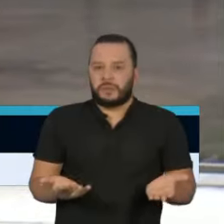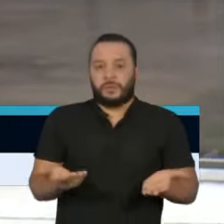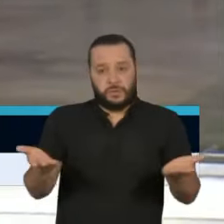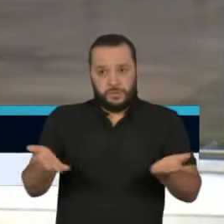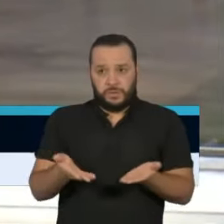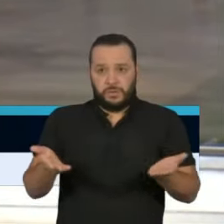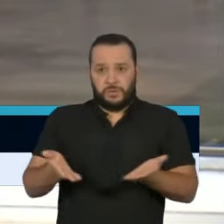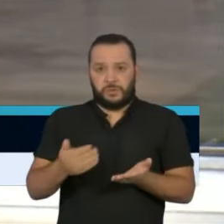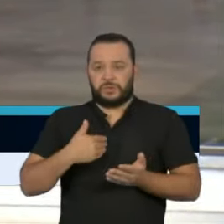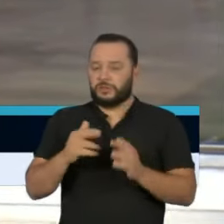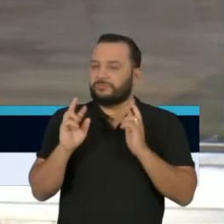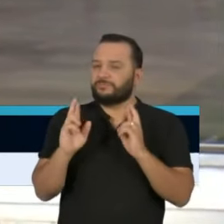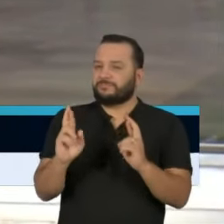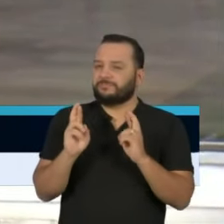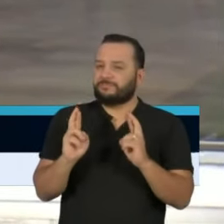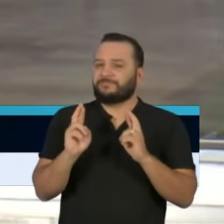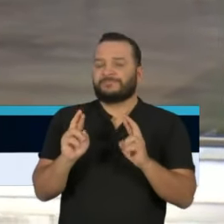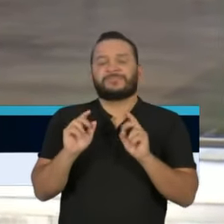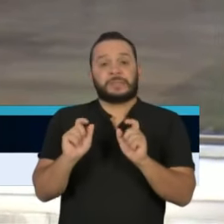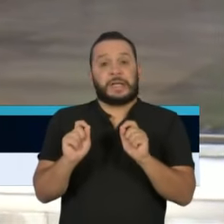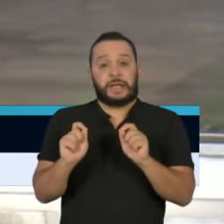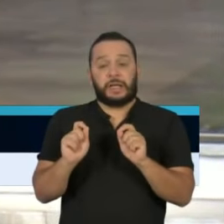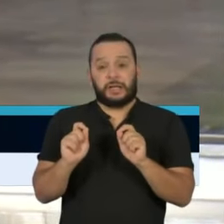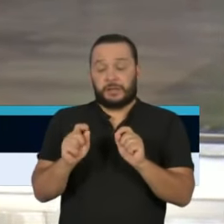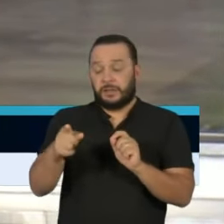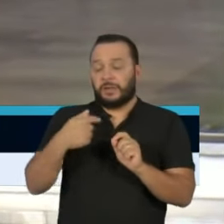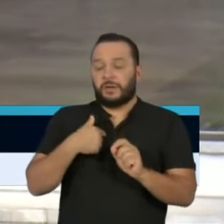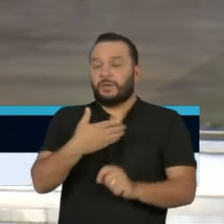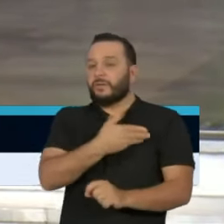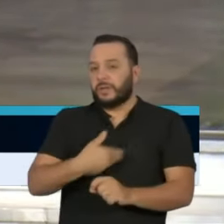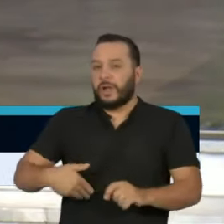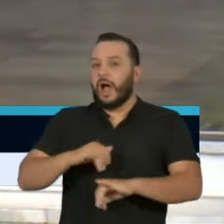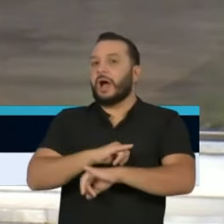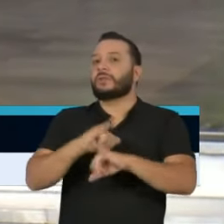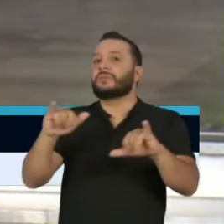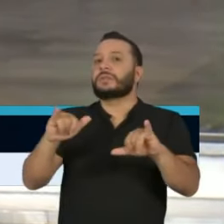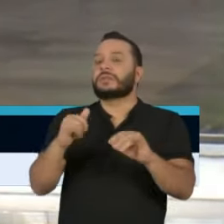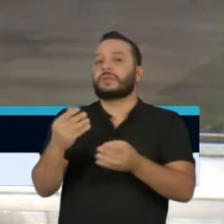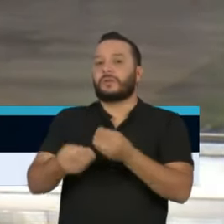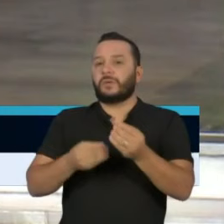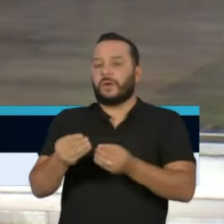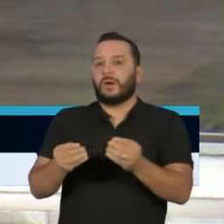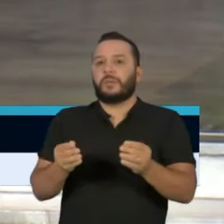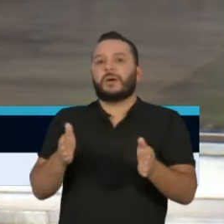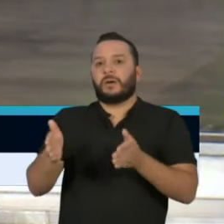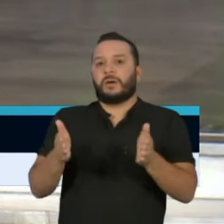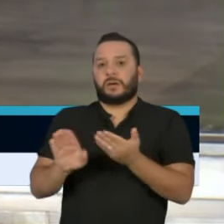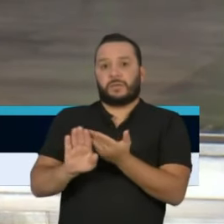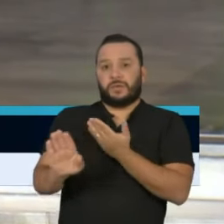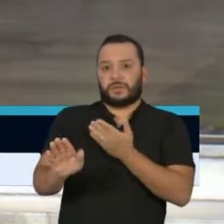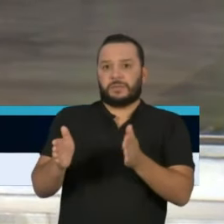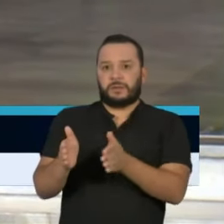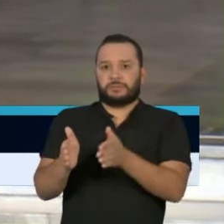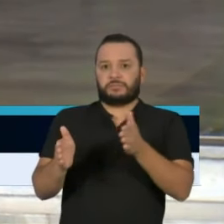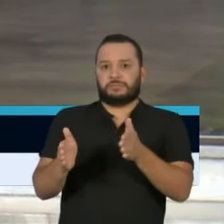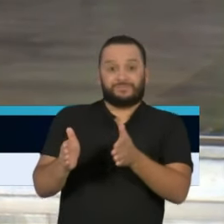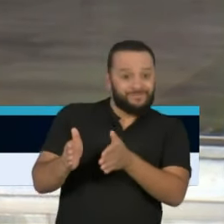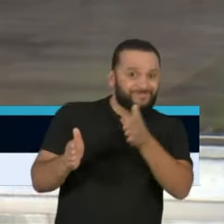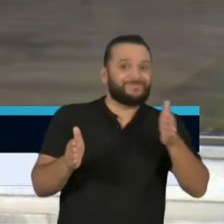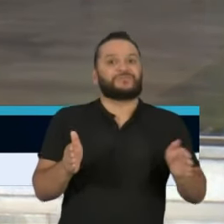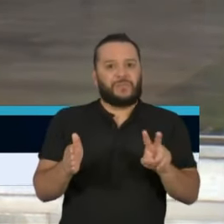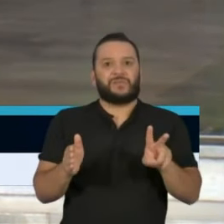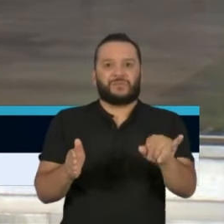Hoje a expectativa é que o governador anuncie o prolongamento da quarentena. Vamos ouvir a entrevista.